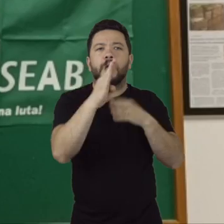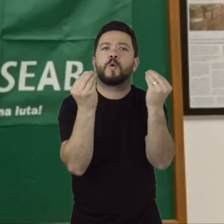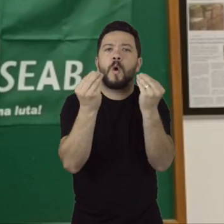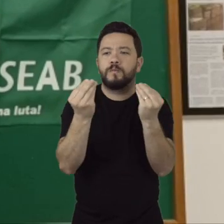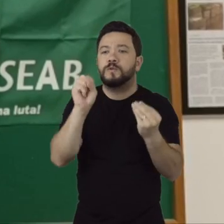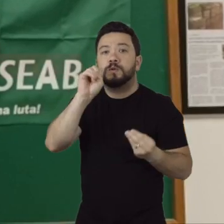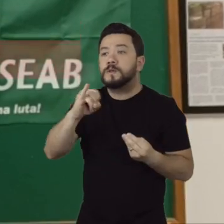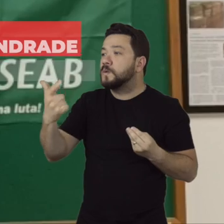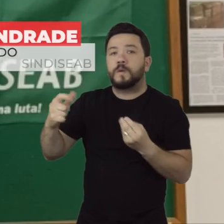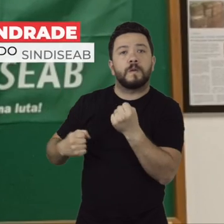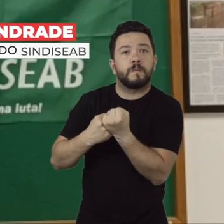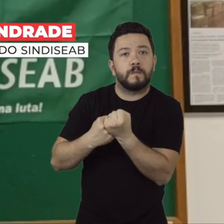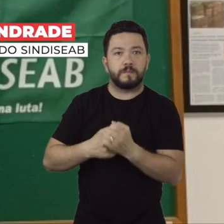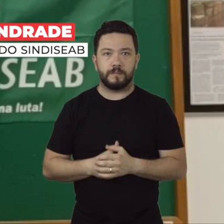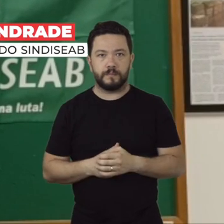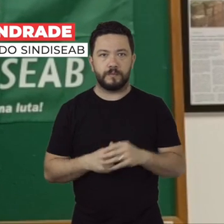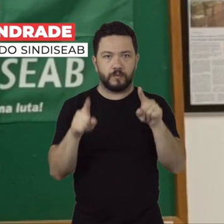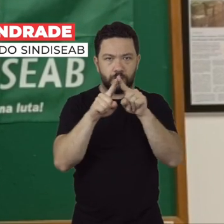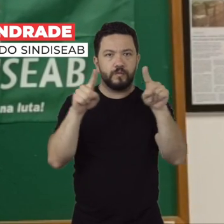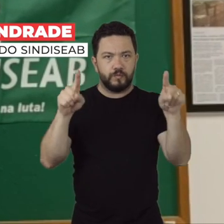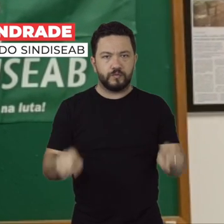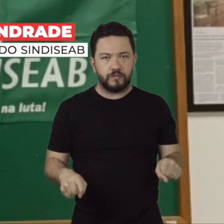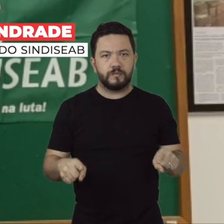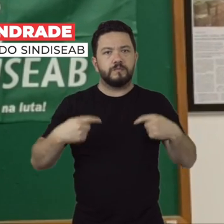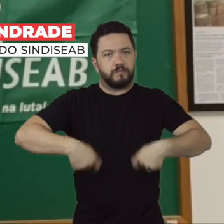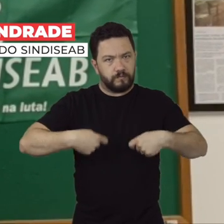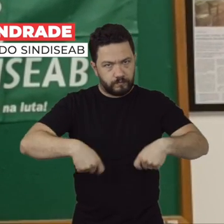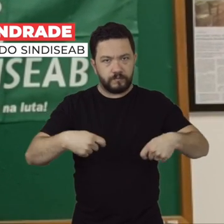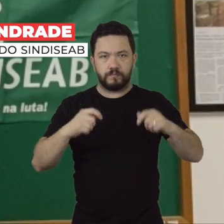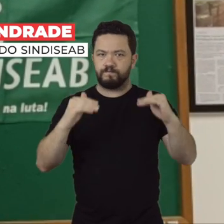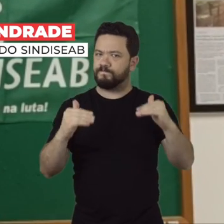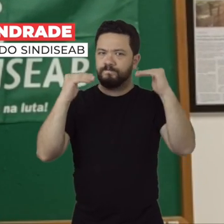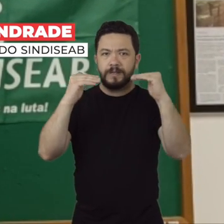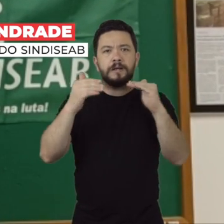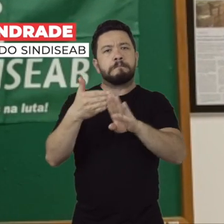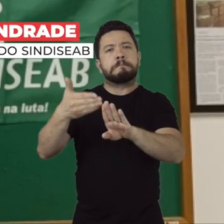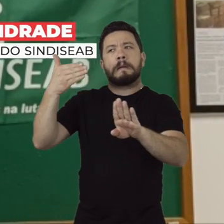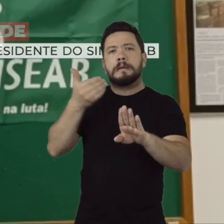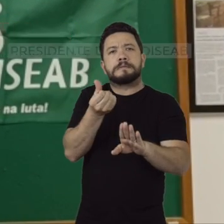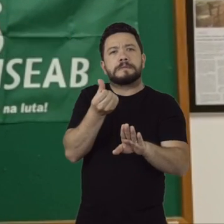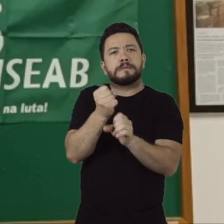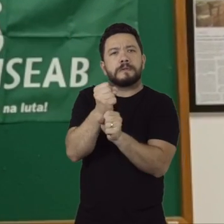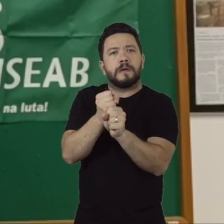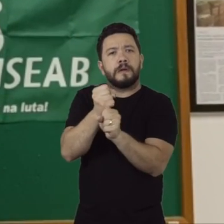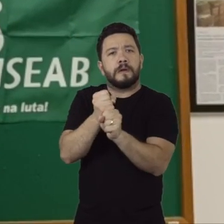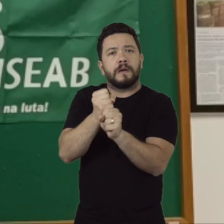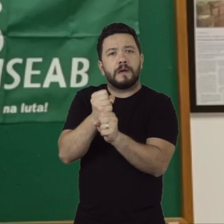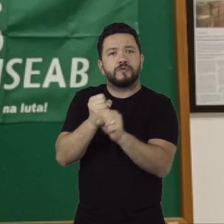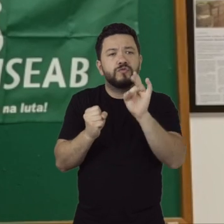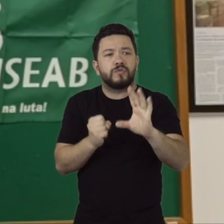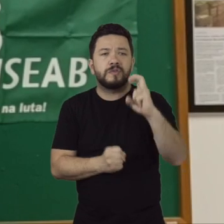áreas. O funcionalismo da área do pecuário do ambiente está, há mais de seis anos, com apenas 5